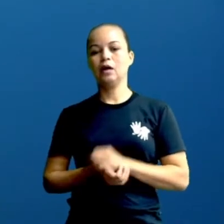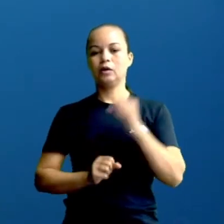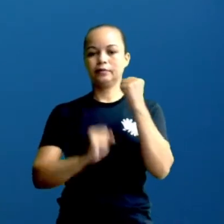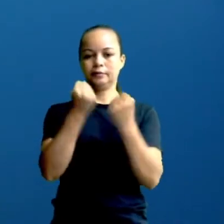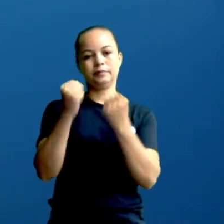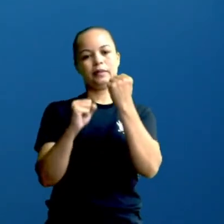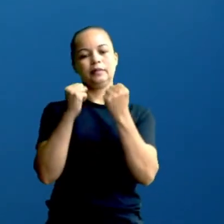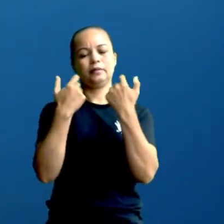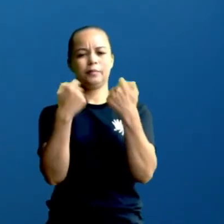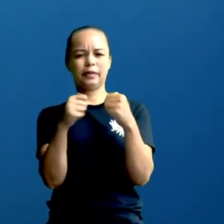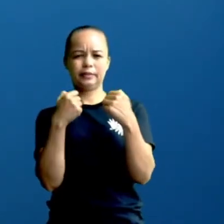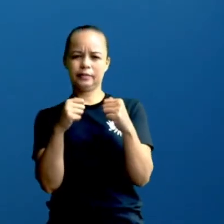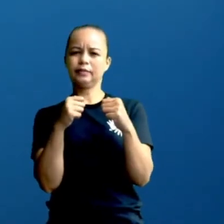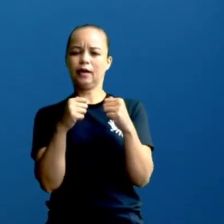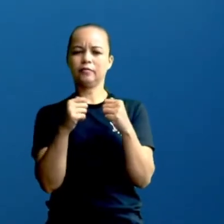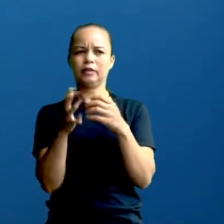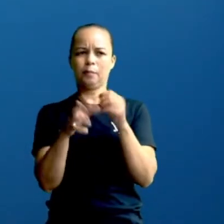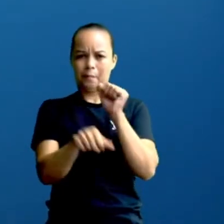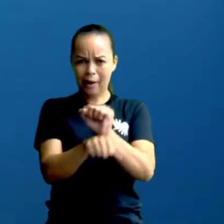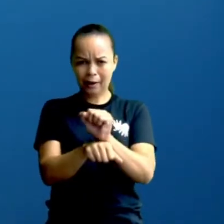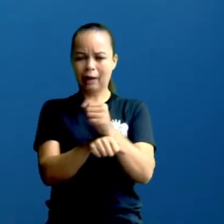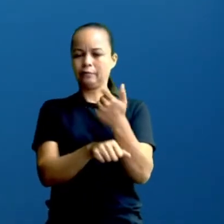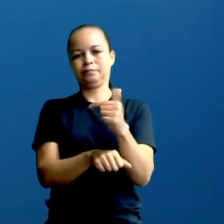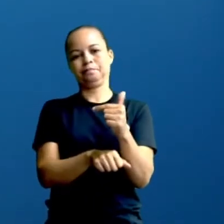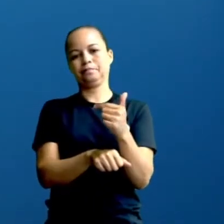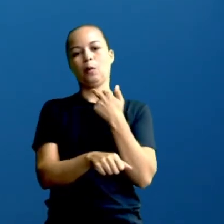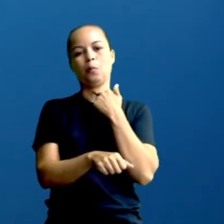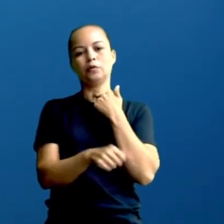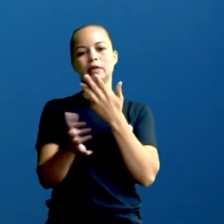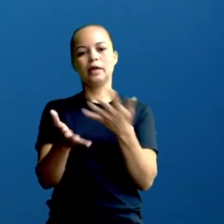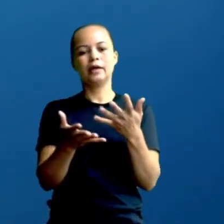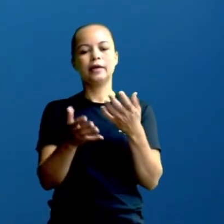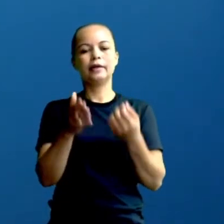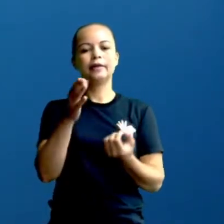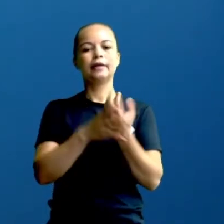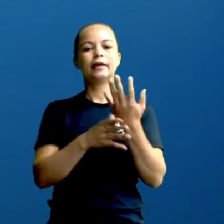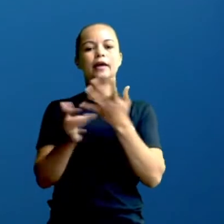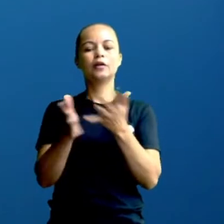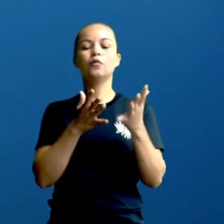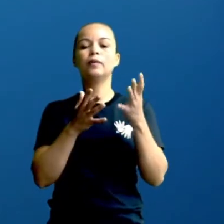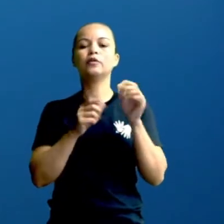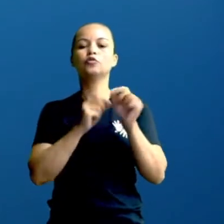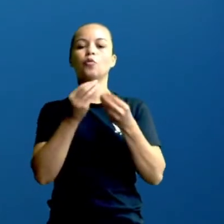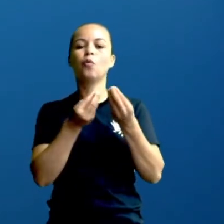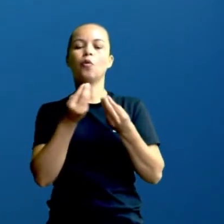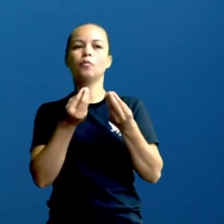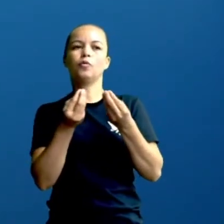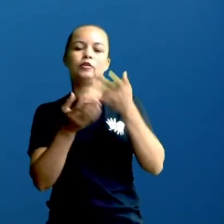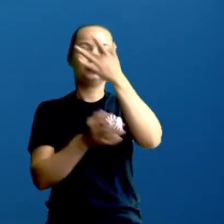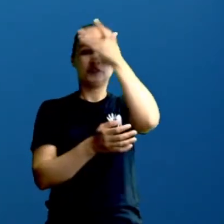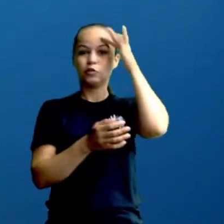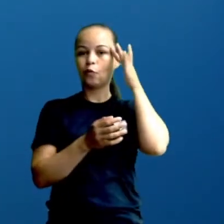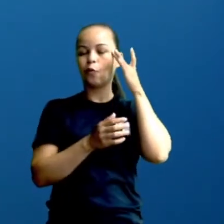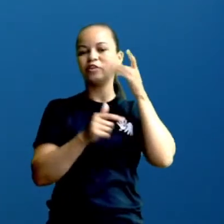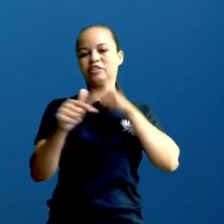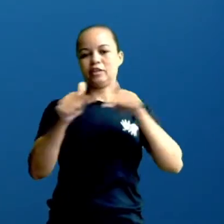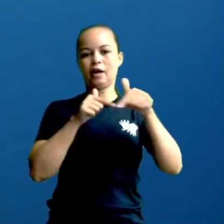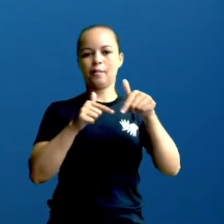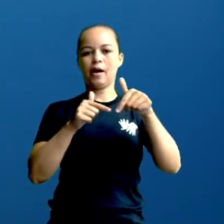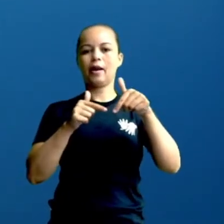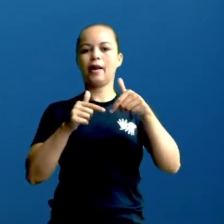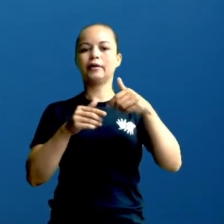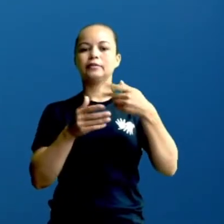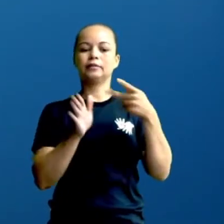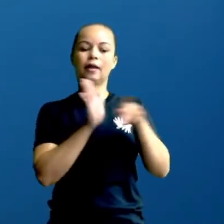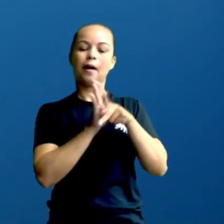precisavam, não pode parar, então, criaram meios de que os funcionários, né, trabalhassem de forma remota em suas casas. E as